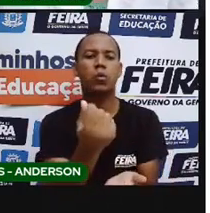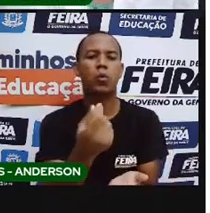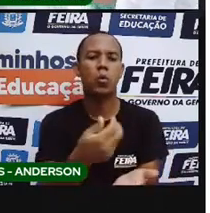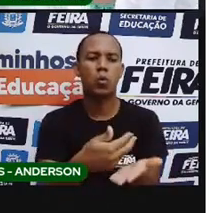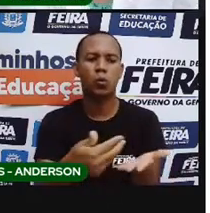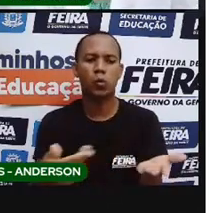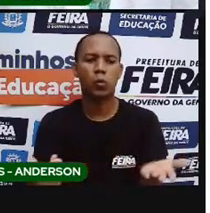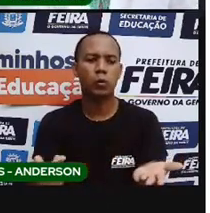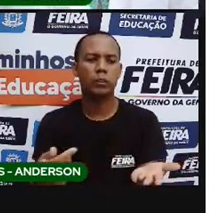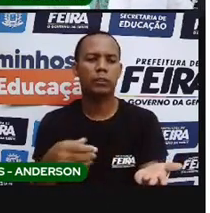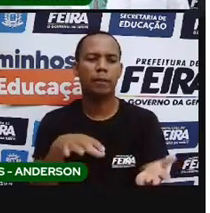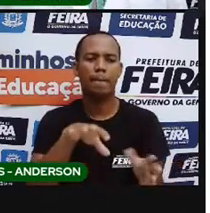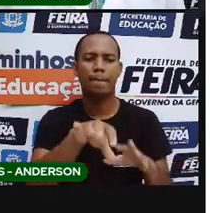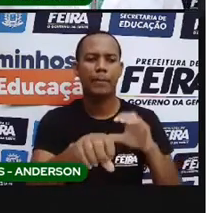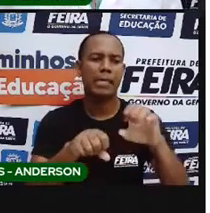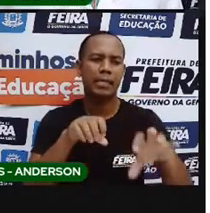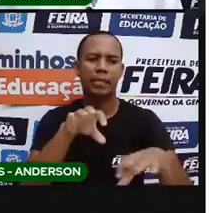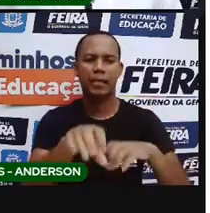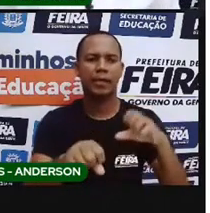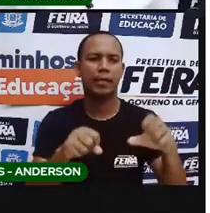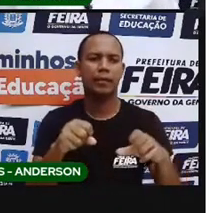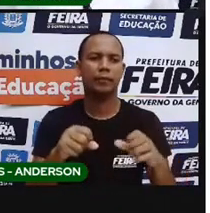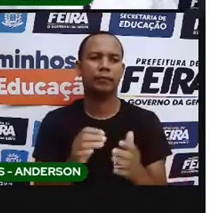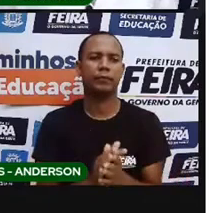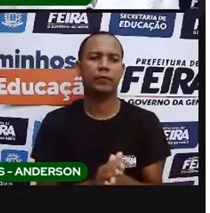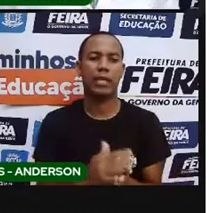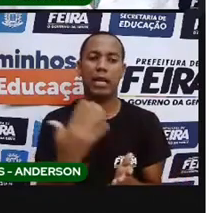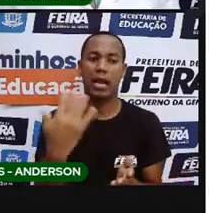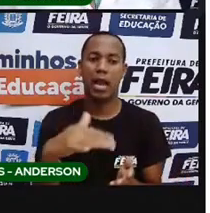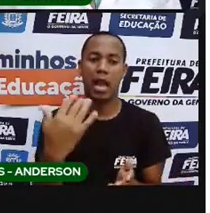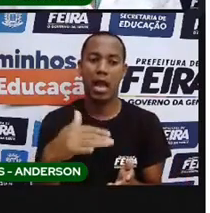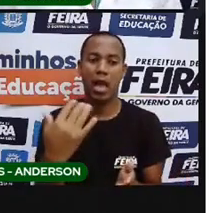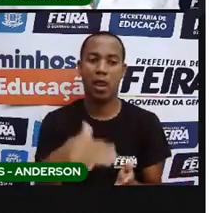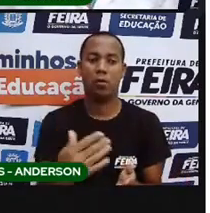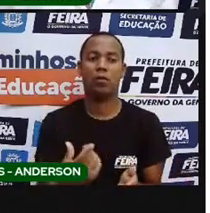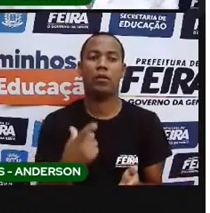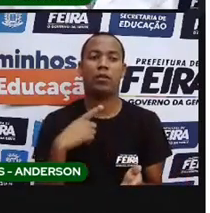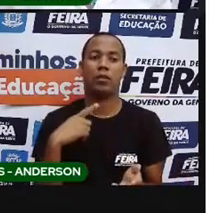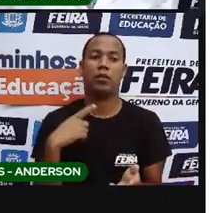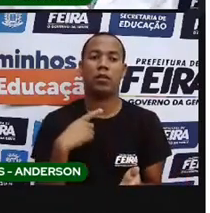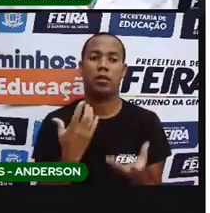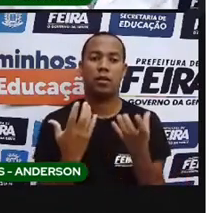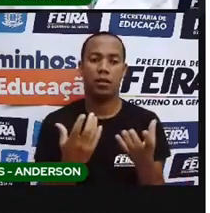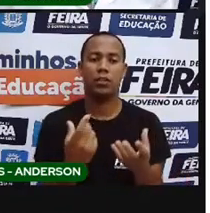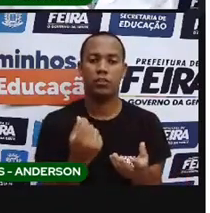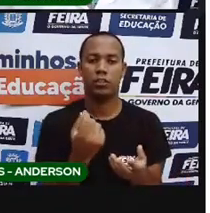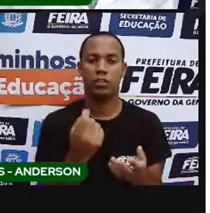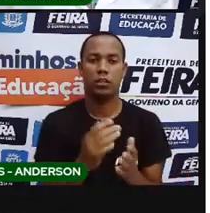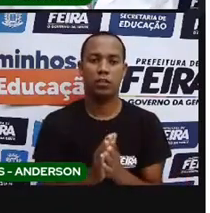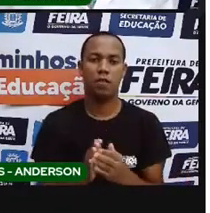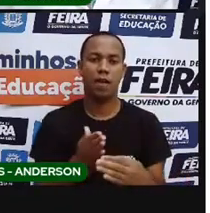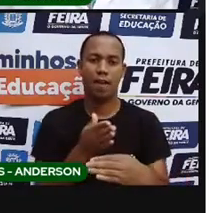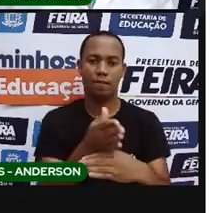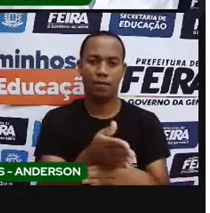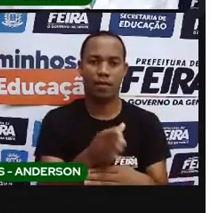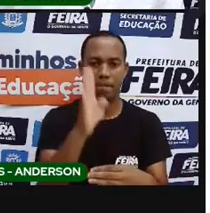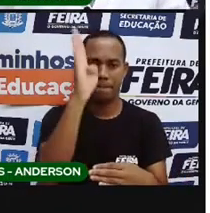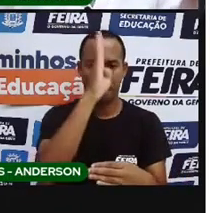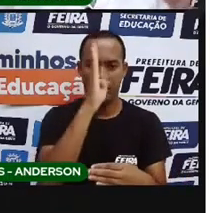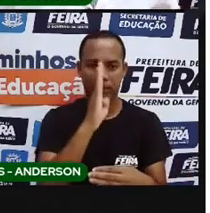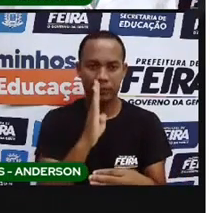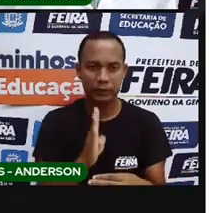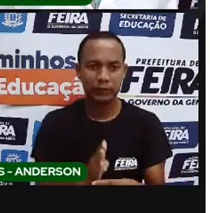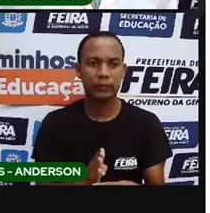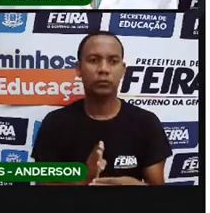comercializar na Europa. Seria o quê? Para obter dinheiro. E aí, eles chegam no Brasil e começam o quê? A